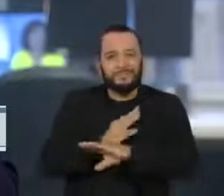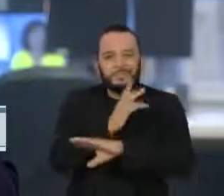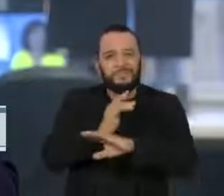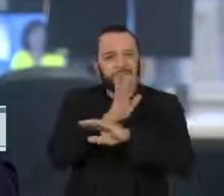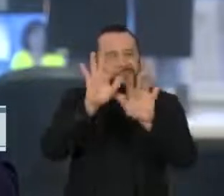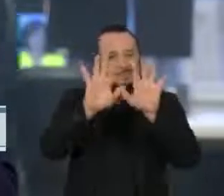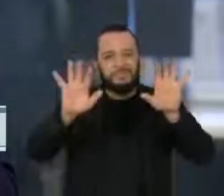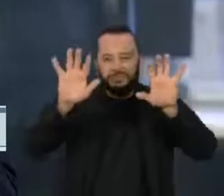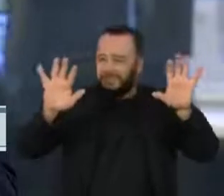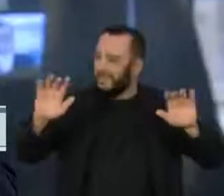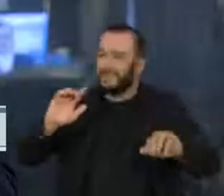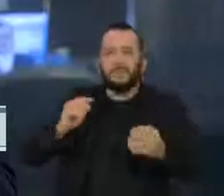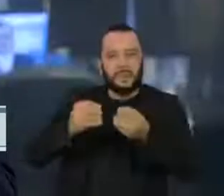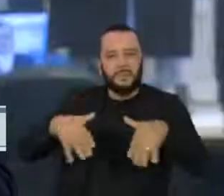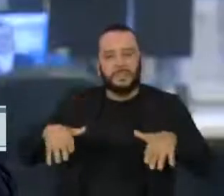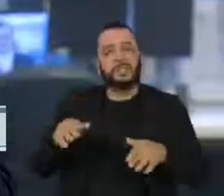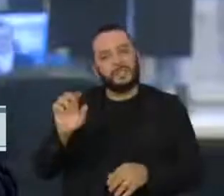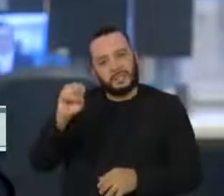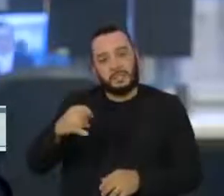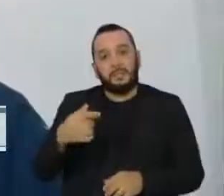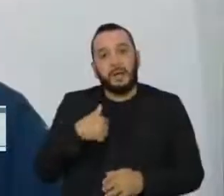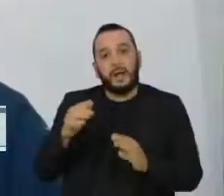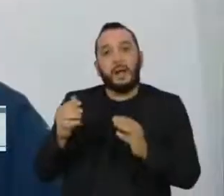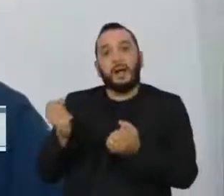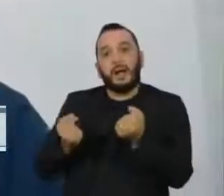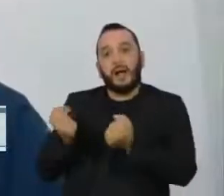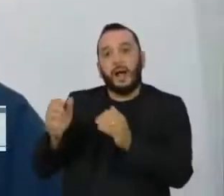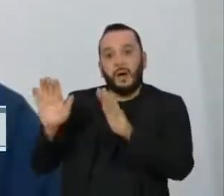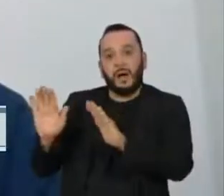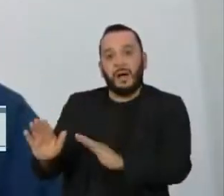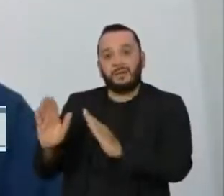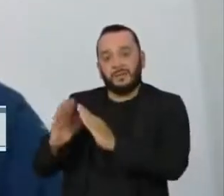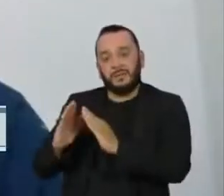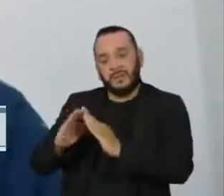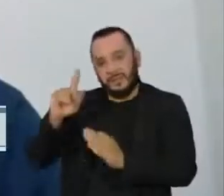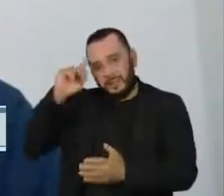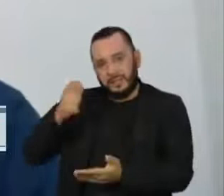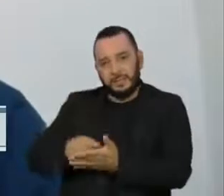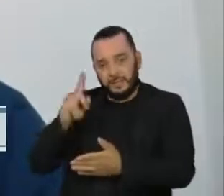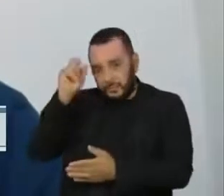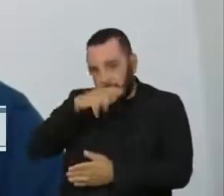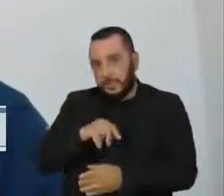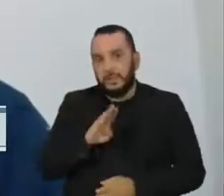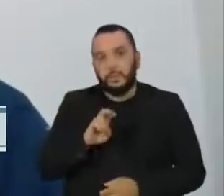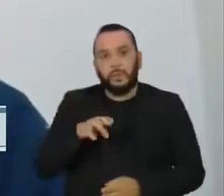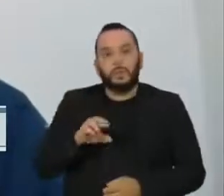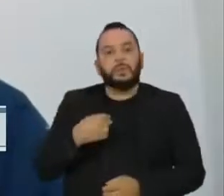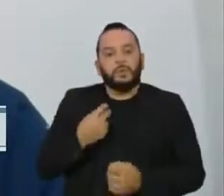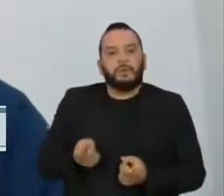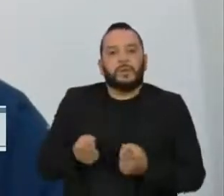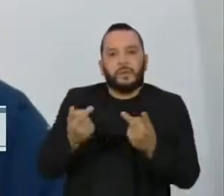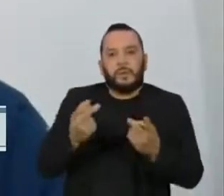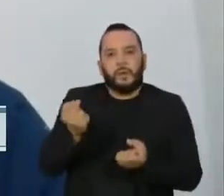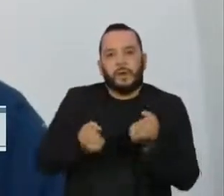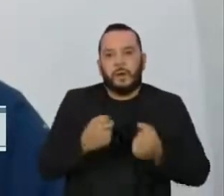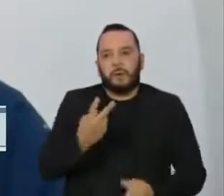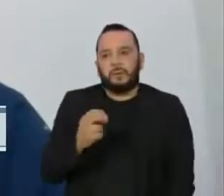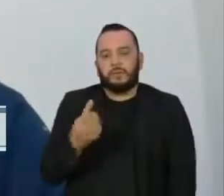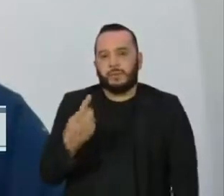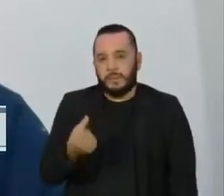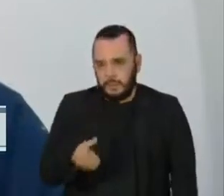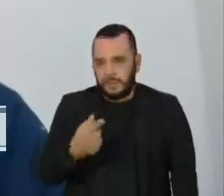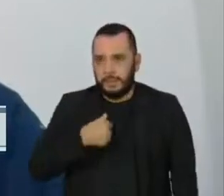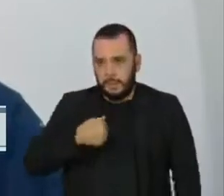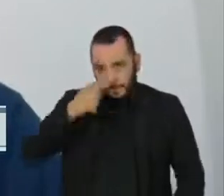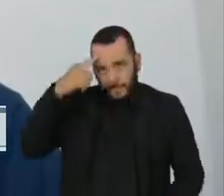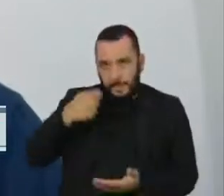Mas deixar o carro em casa ainda é uma opção para poucos. Bruno decidiu vender o carro em 2016. Na época essa decisão foi tomada, né,